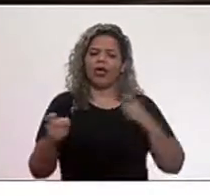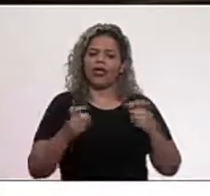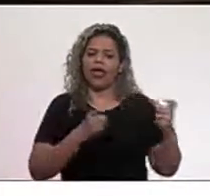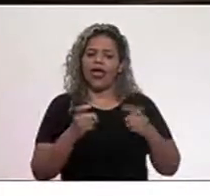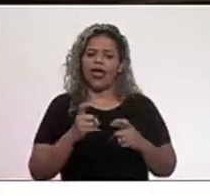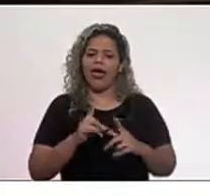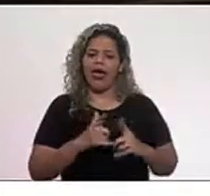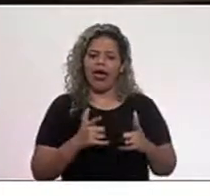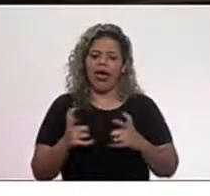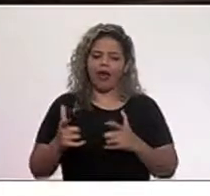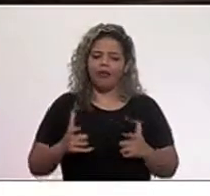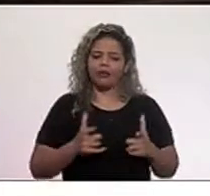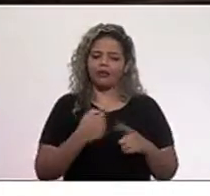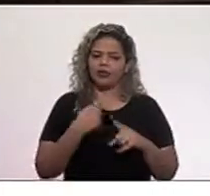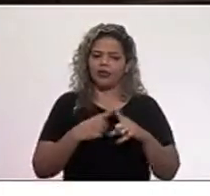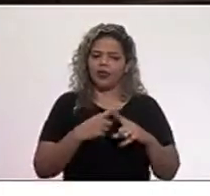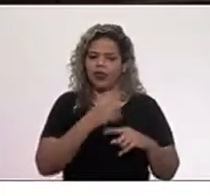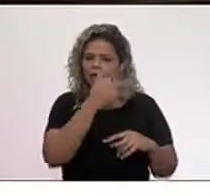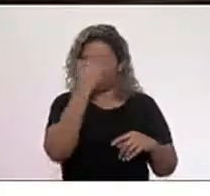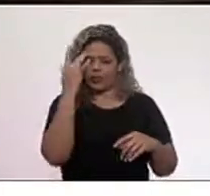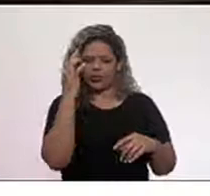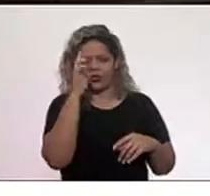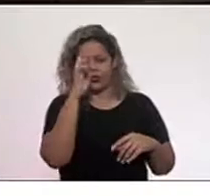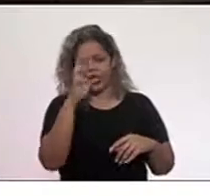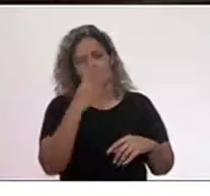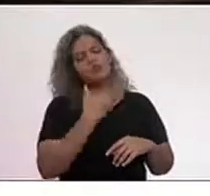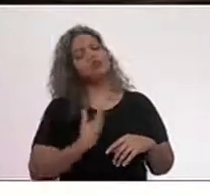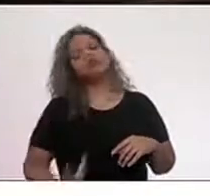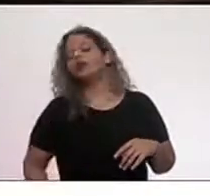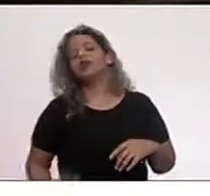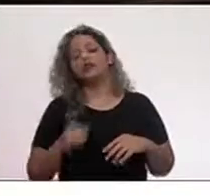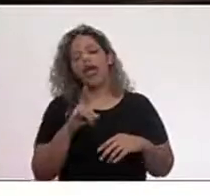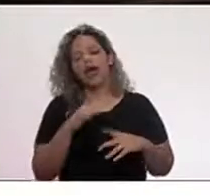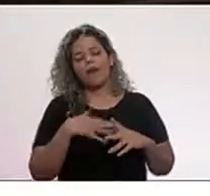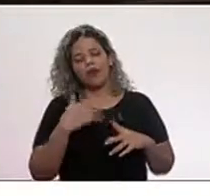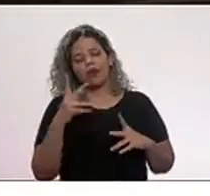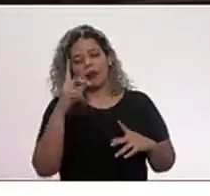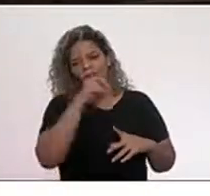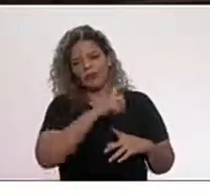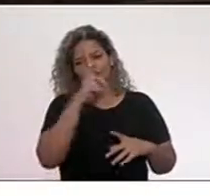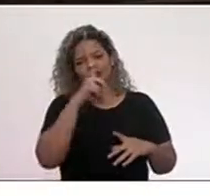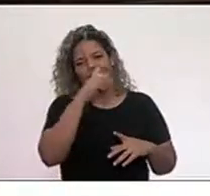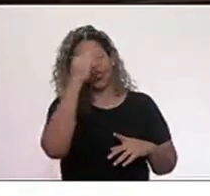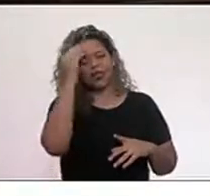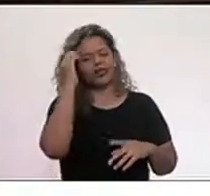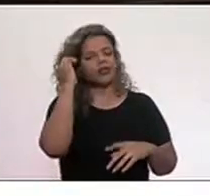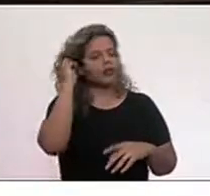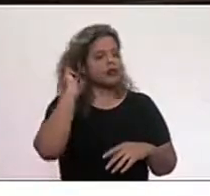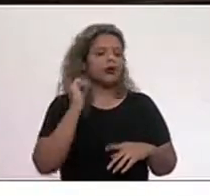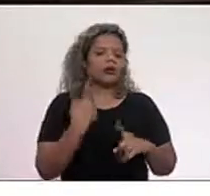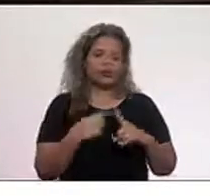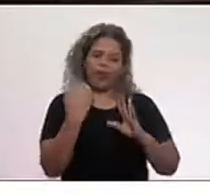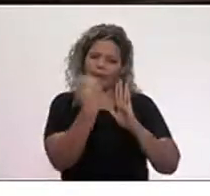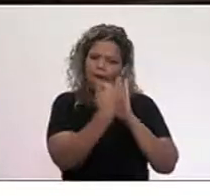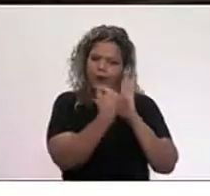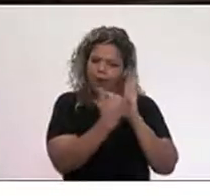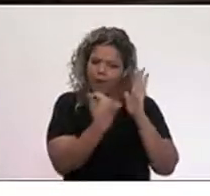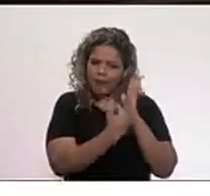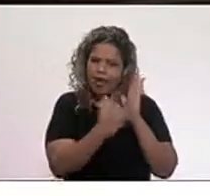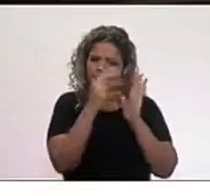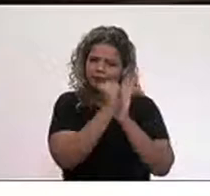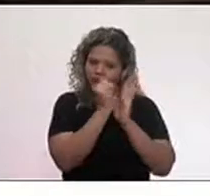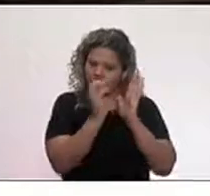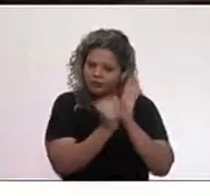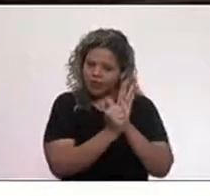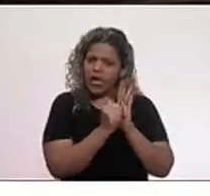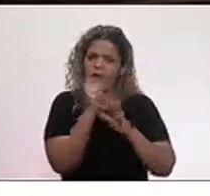às armas, porque as pessoas, senhor presidente, por isso que eu falo que é tamanha hipocrisia, o que a gente tem de dados concretos no